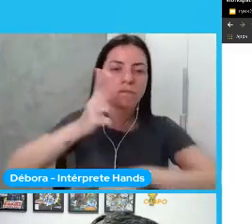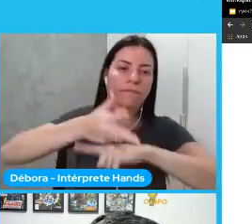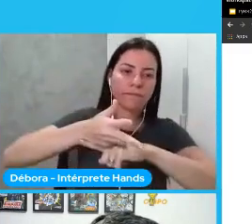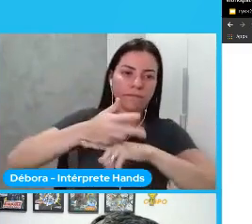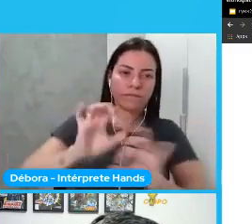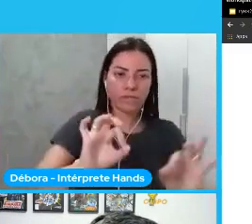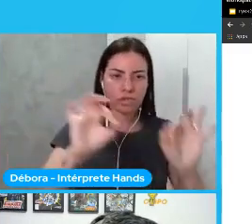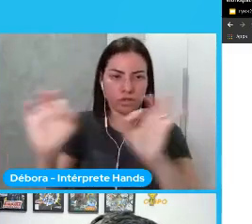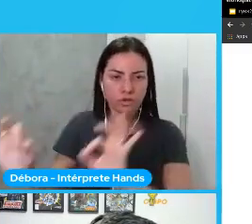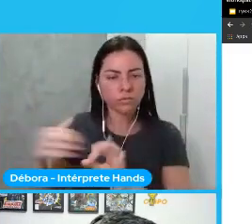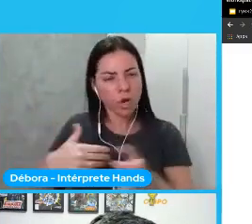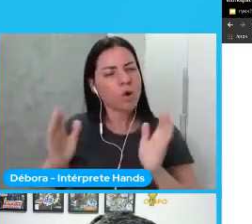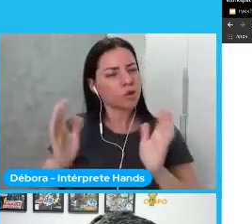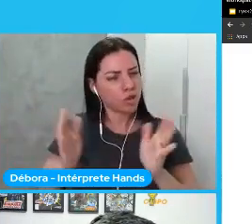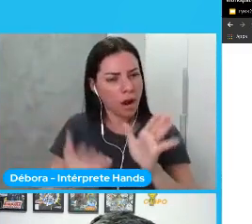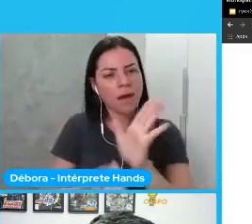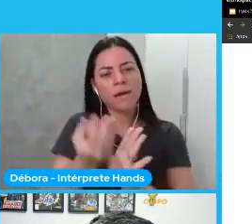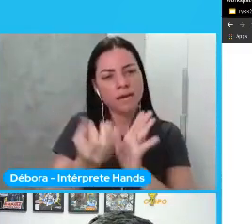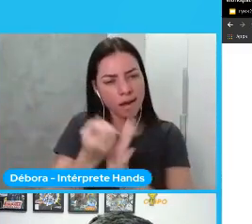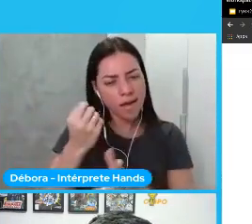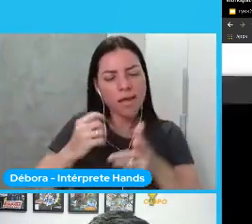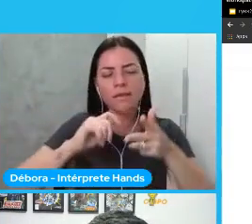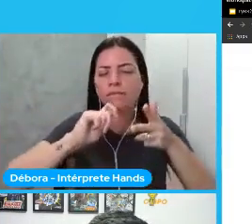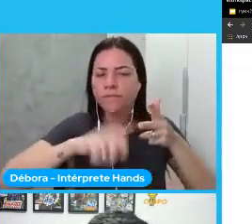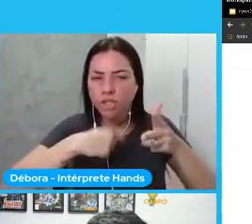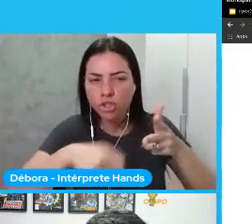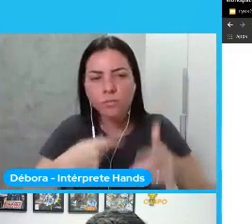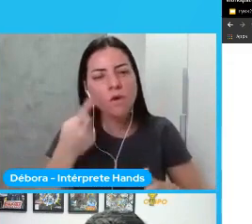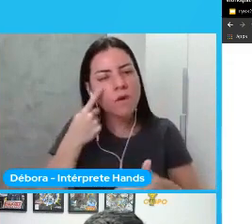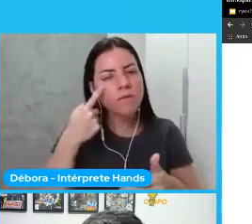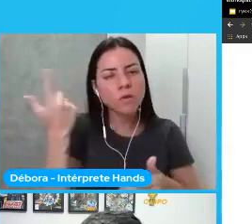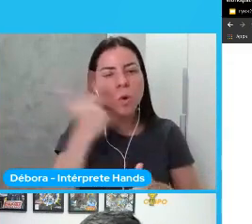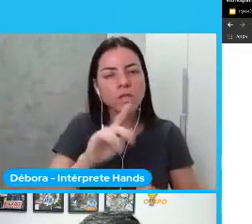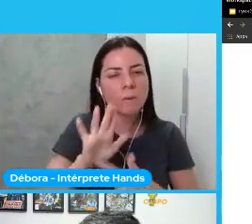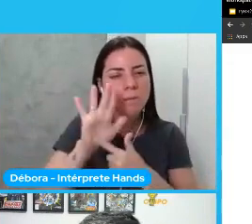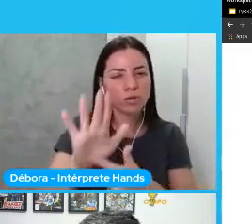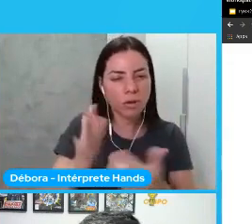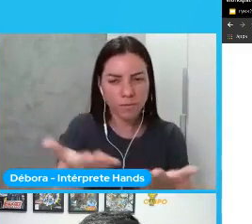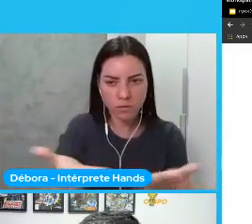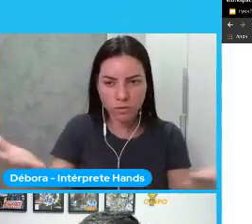então eu gerei alguns vídeos deixa eu ver se eu consigo passar pra cá